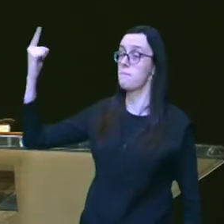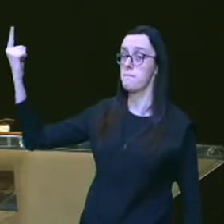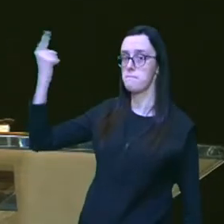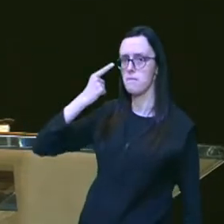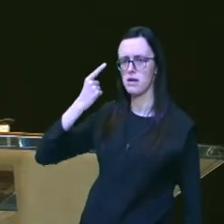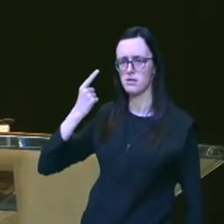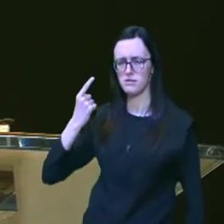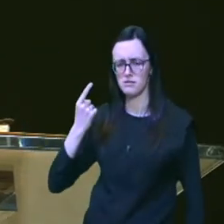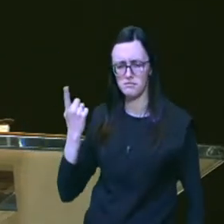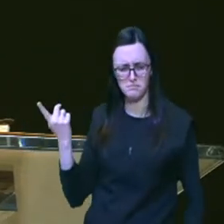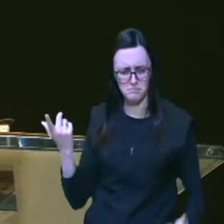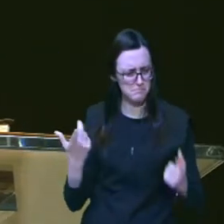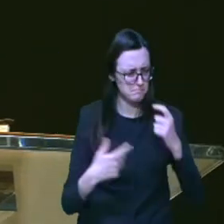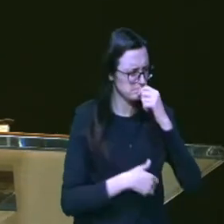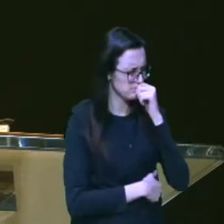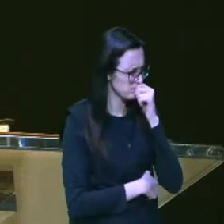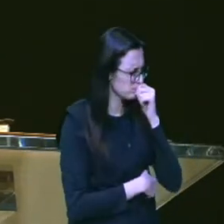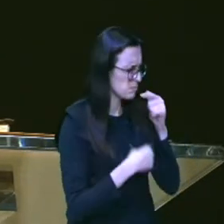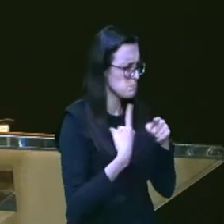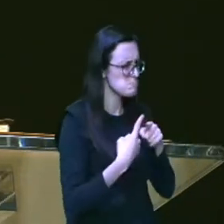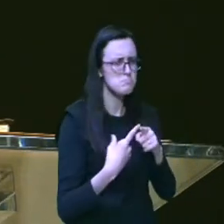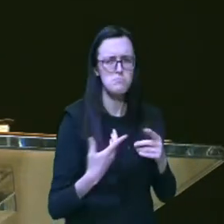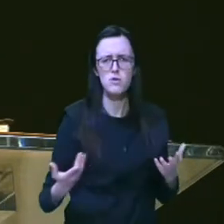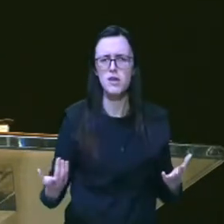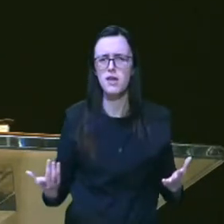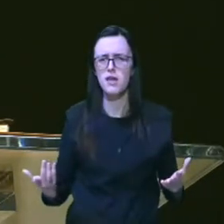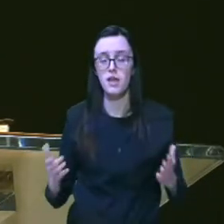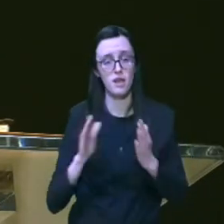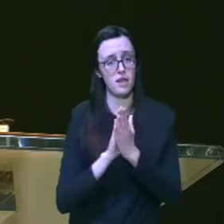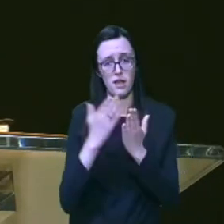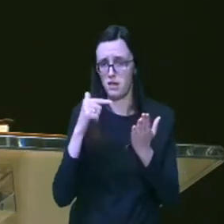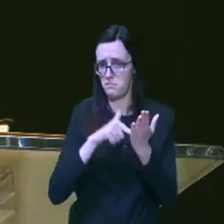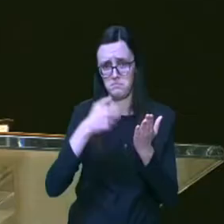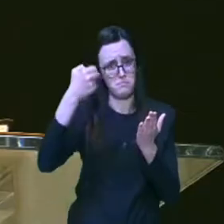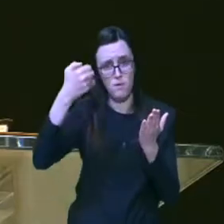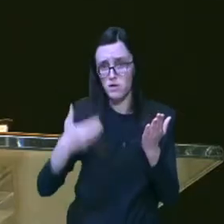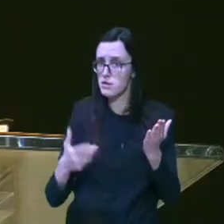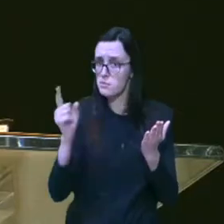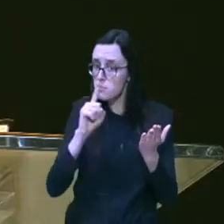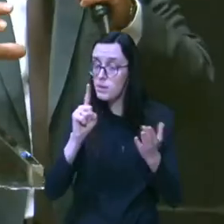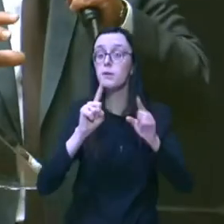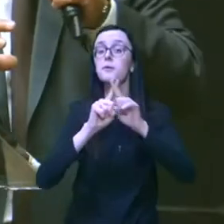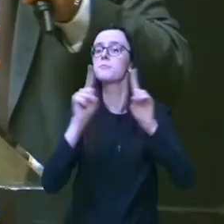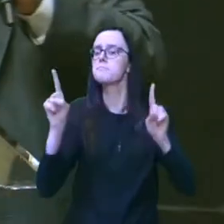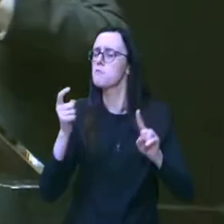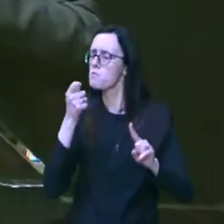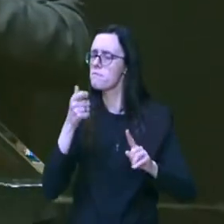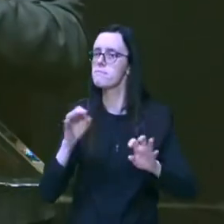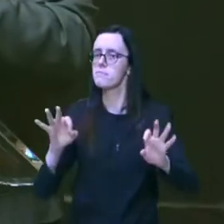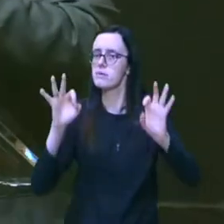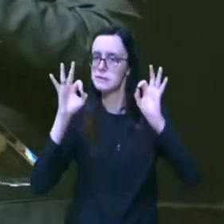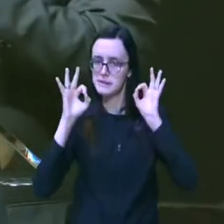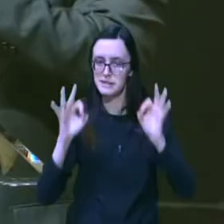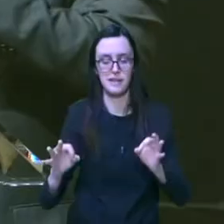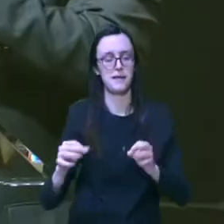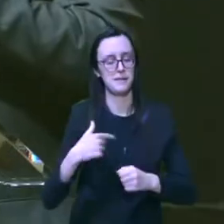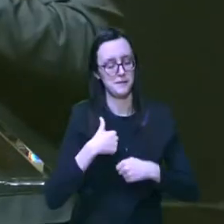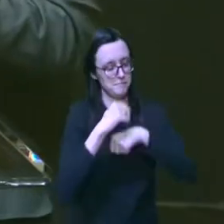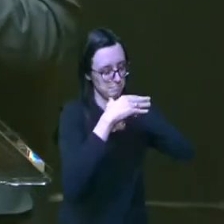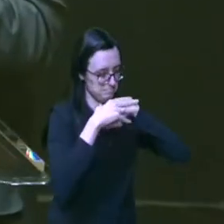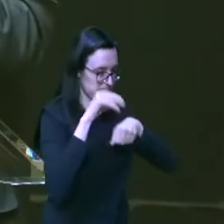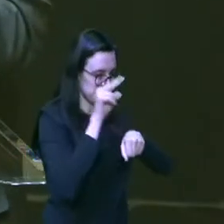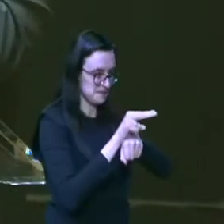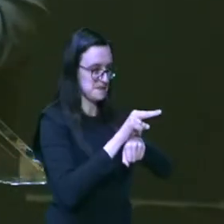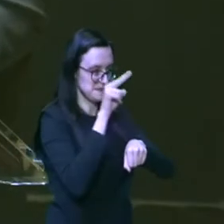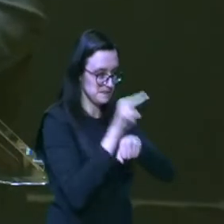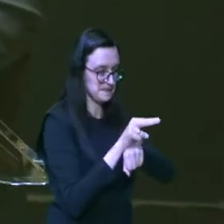pensar mas por que? sabe a Bíblia não vai dizer mas muito provavelmente aquele zelo aquele cuidado em